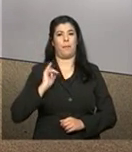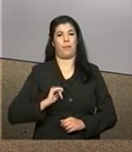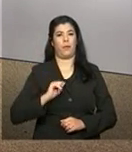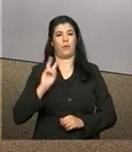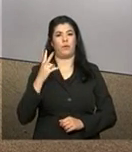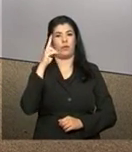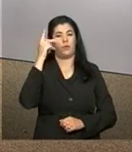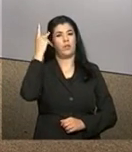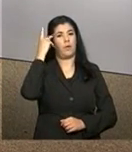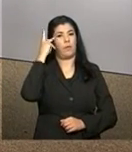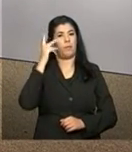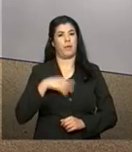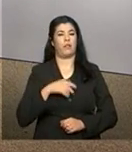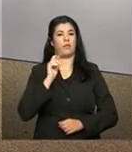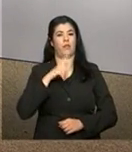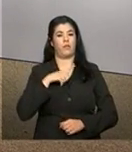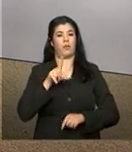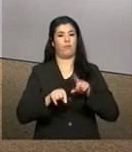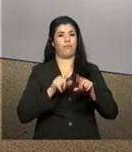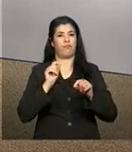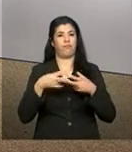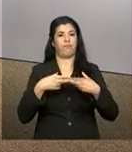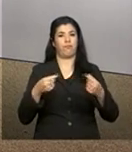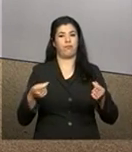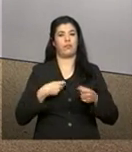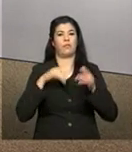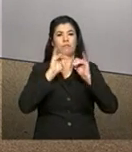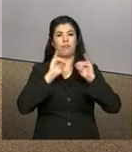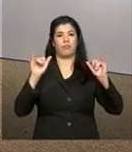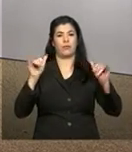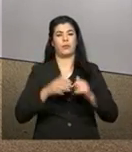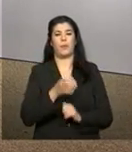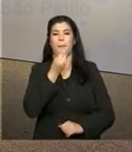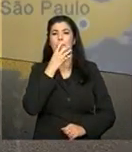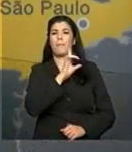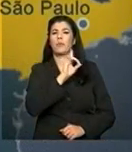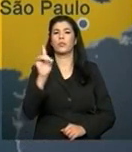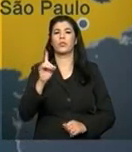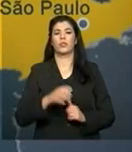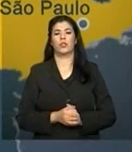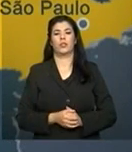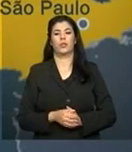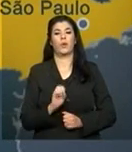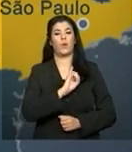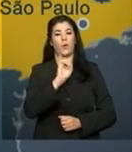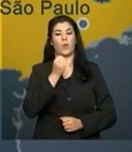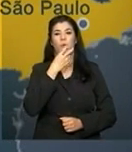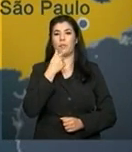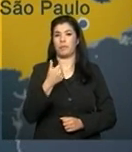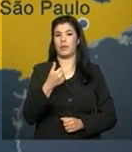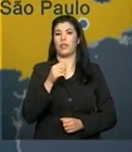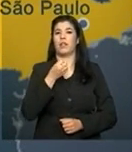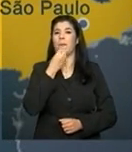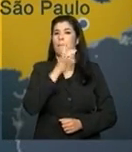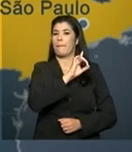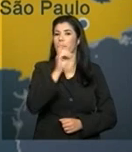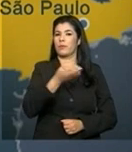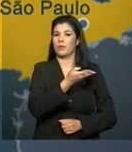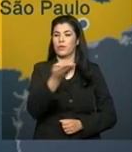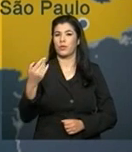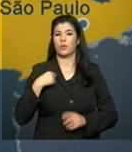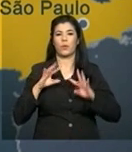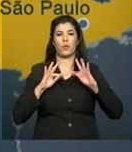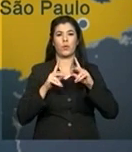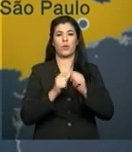e traz as informações por telefone. Oi, Isabela, bom dia. Olá, Malu, bom dia a você, bom dia a todos. Ao todo